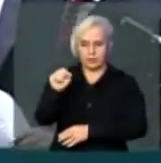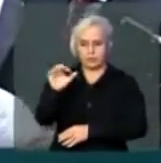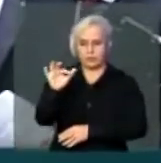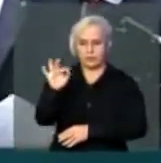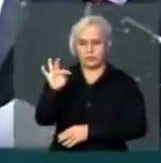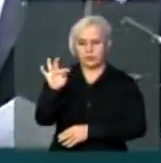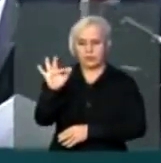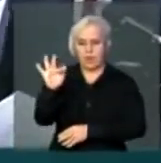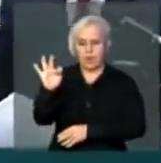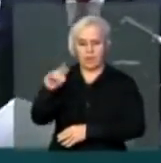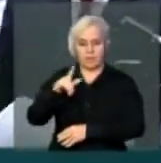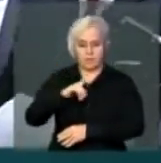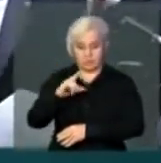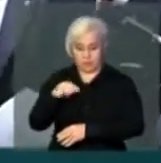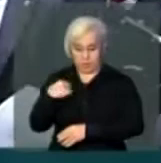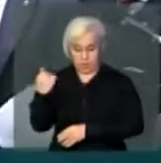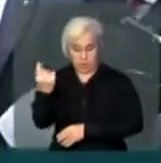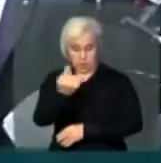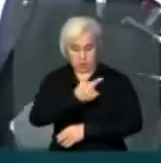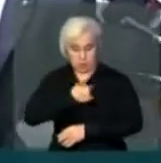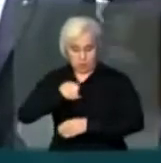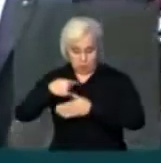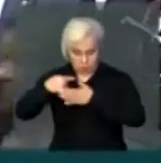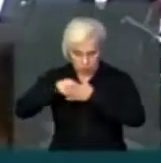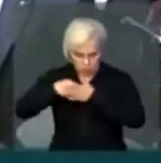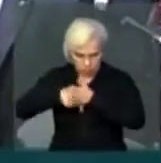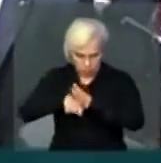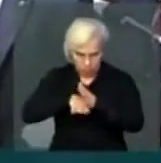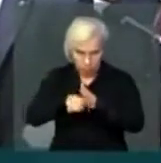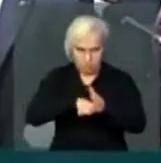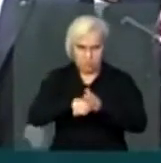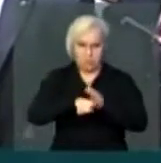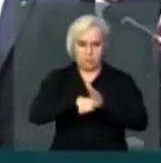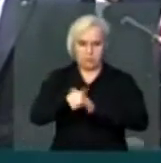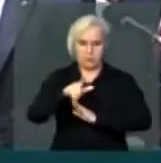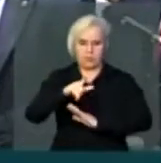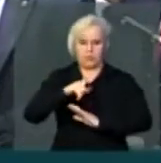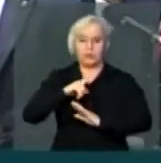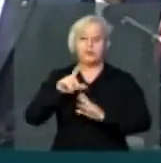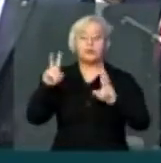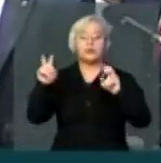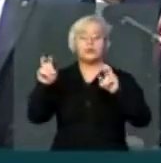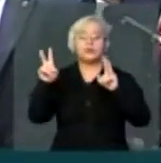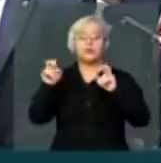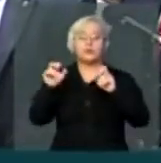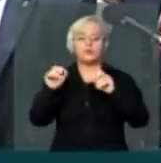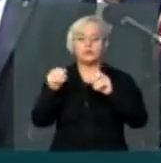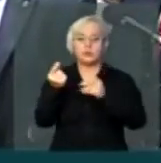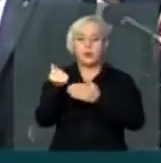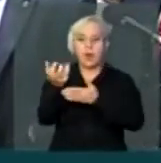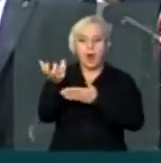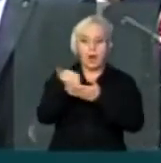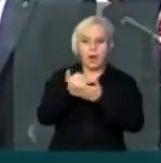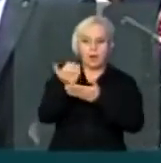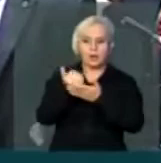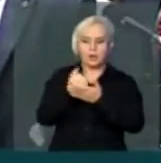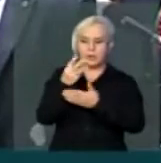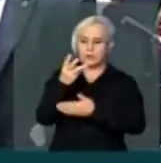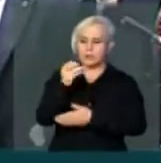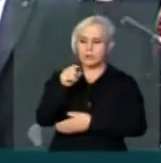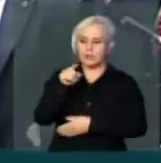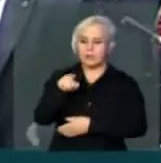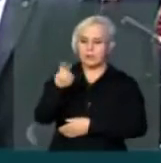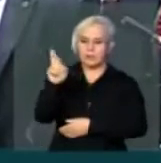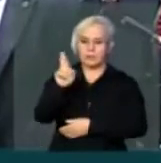envolve, portanto, nós que temos prerrogativa de foro, sobre a arrecadação de 30 mil